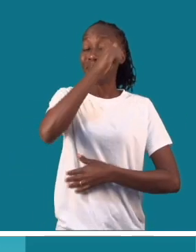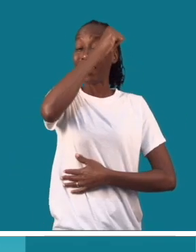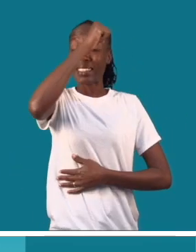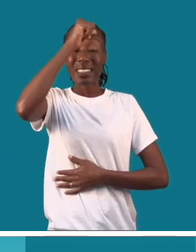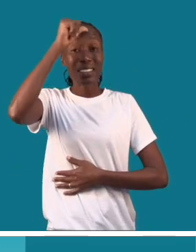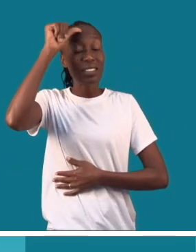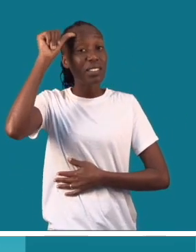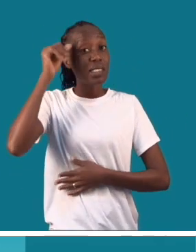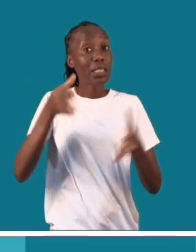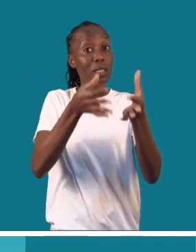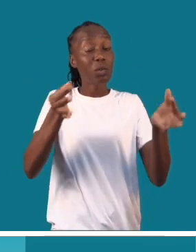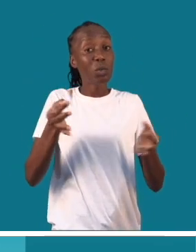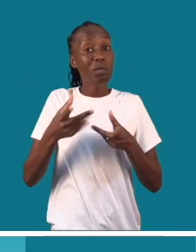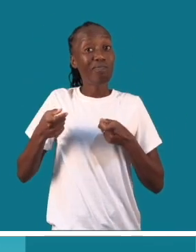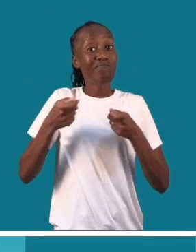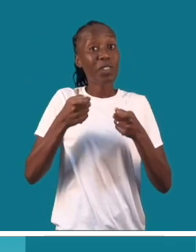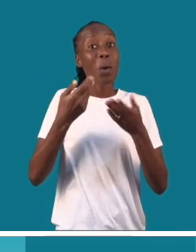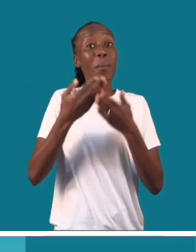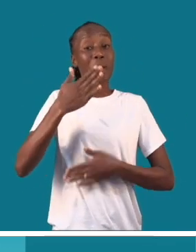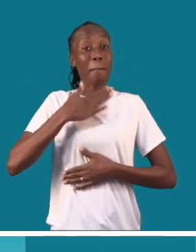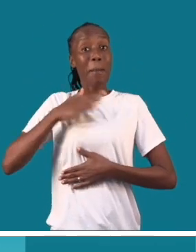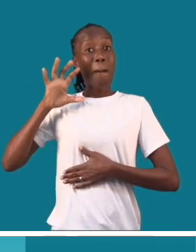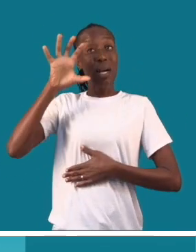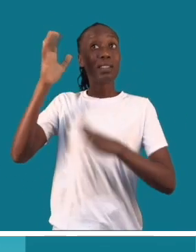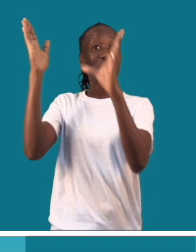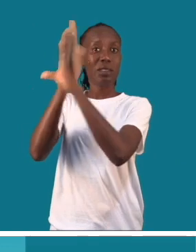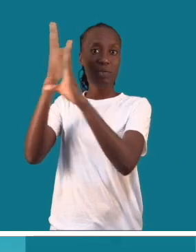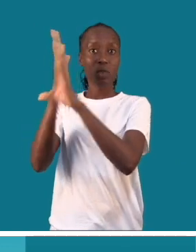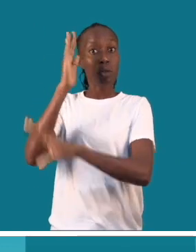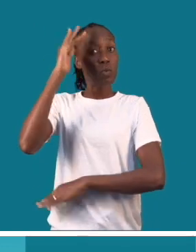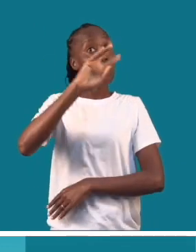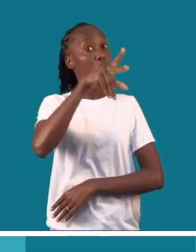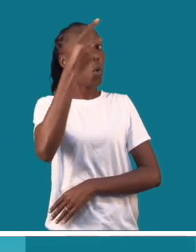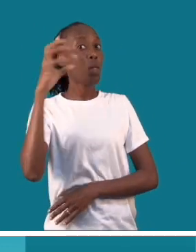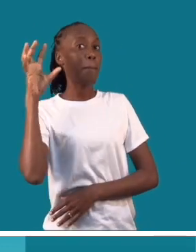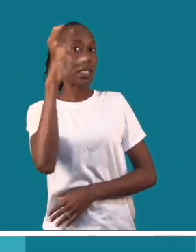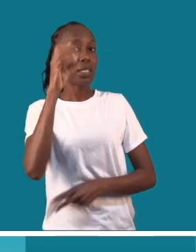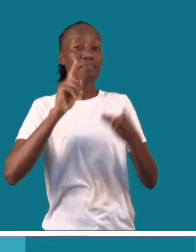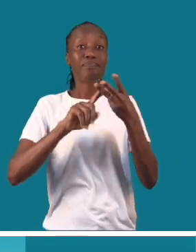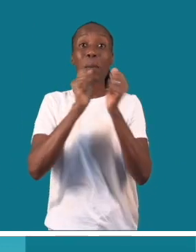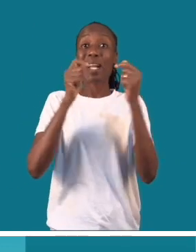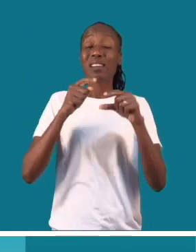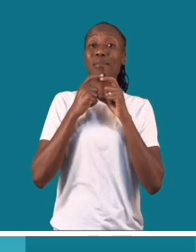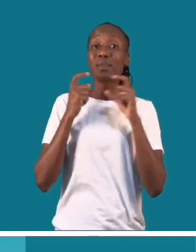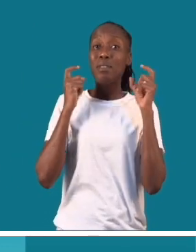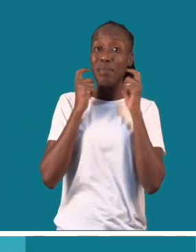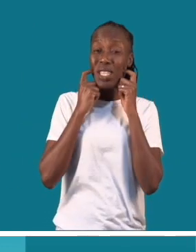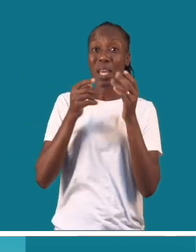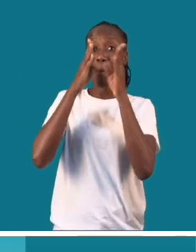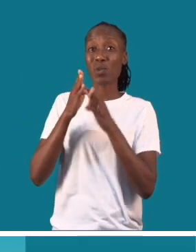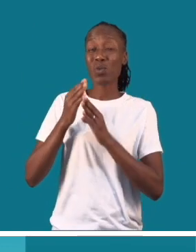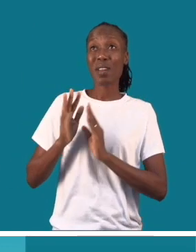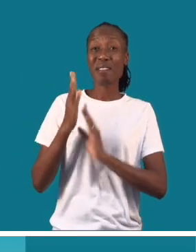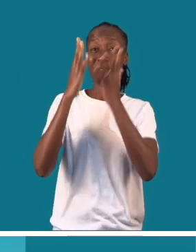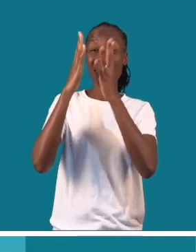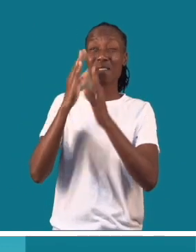É muito difícil tramitar documento quando se é estrangeiro. Não sei em outros países, mas em Moçambique,